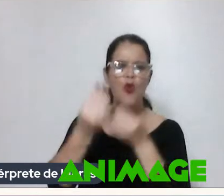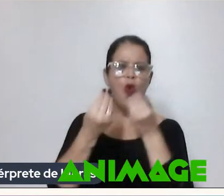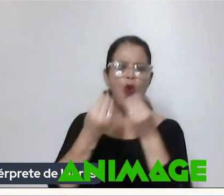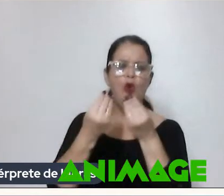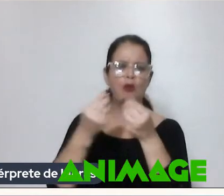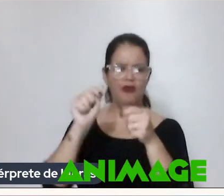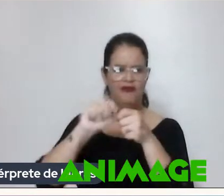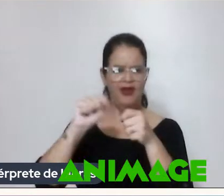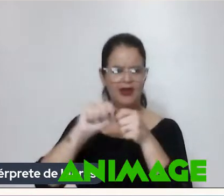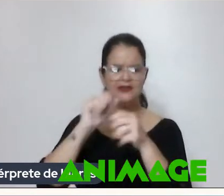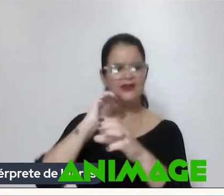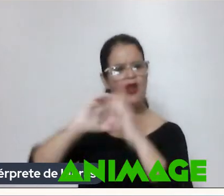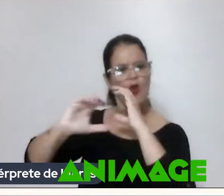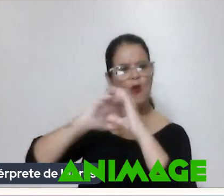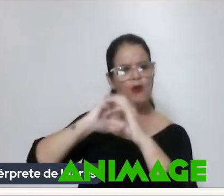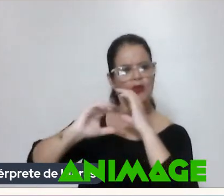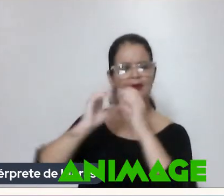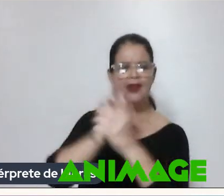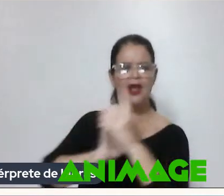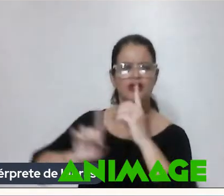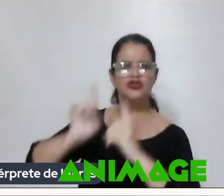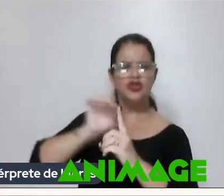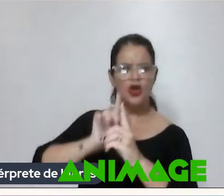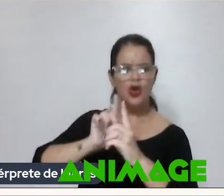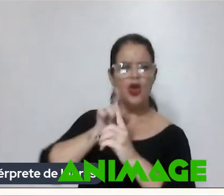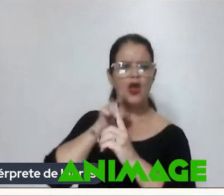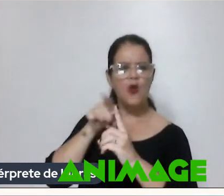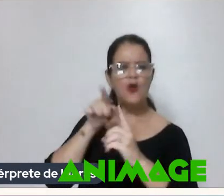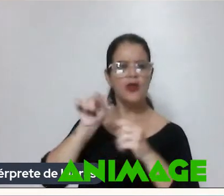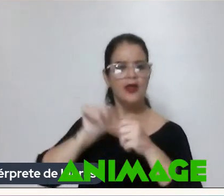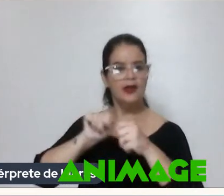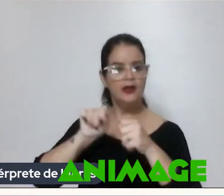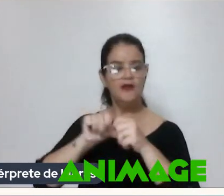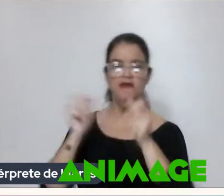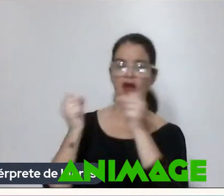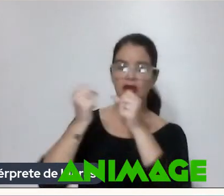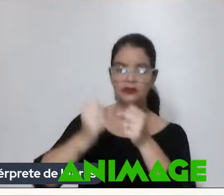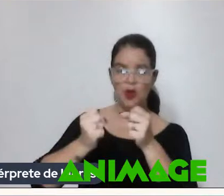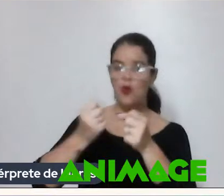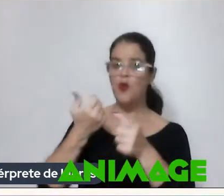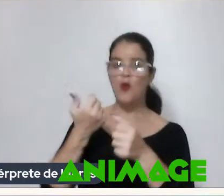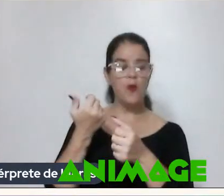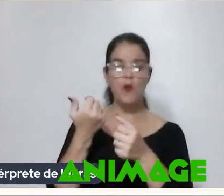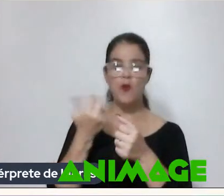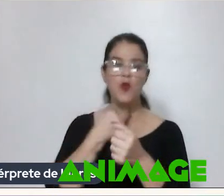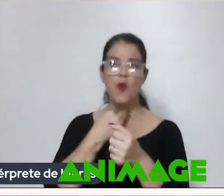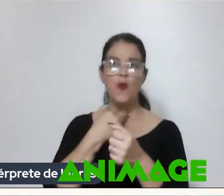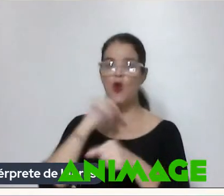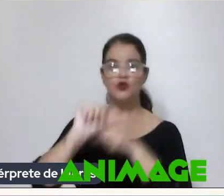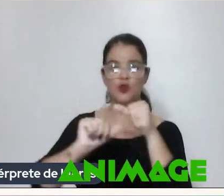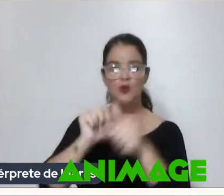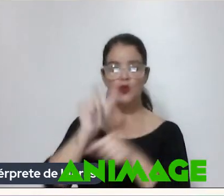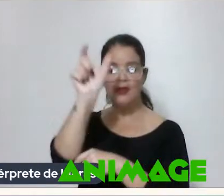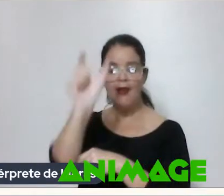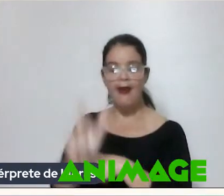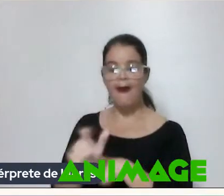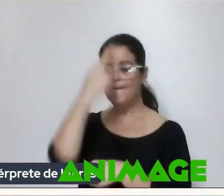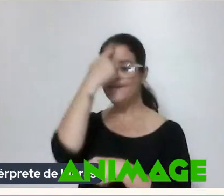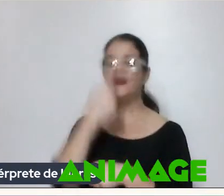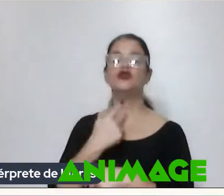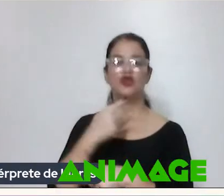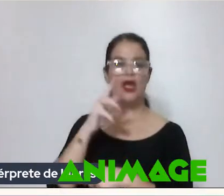Comunica Dialoga com o que ele faz Eu não posso Mudar A personalidade Da Rebordosa